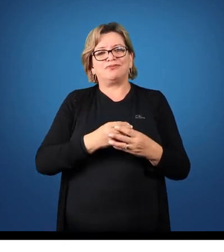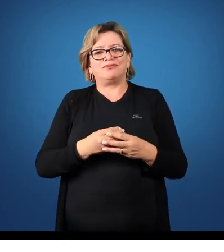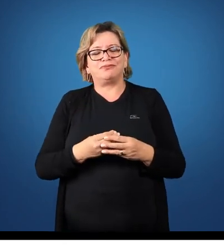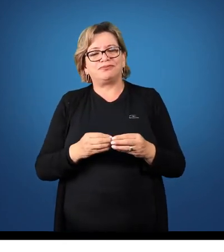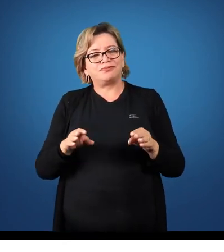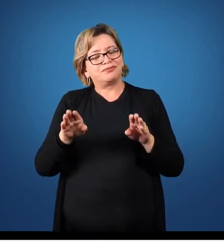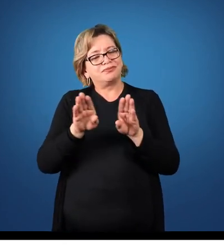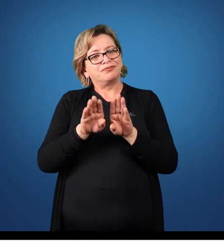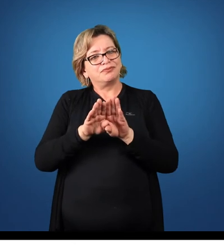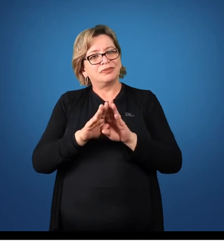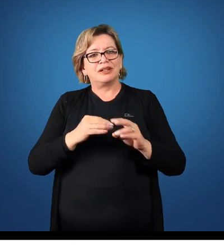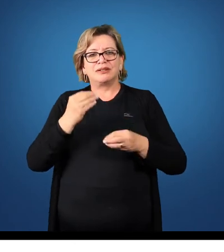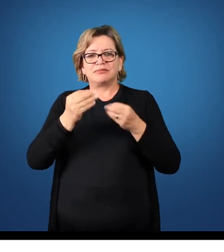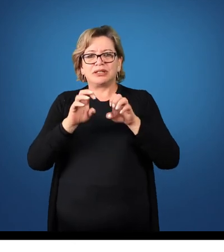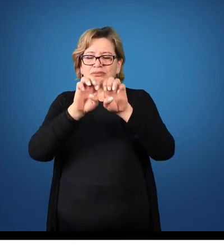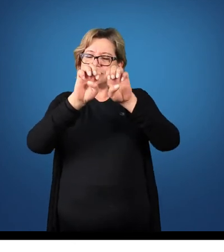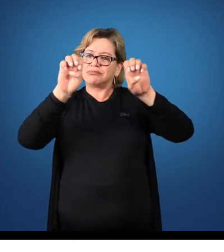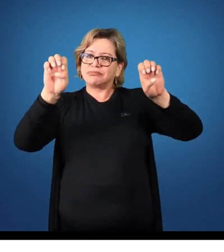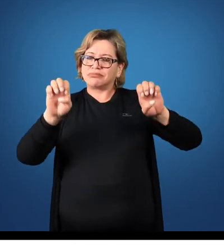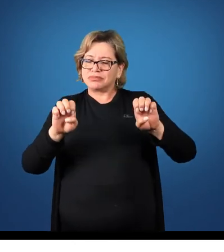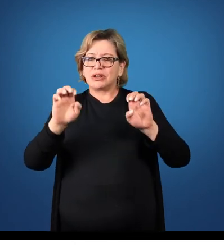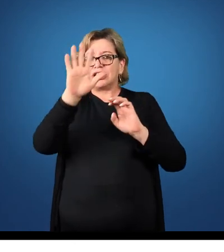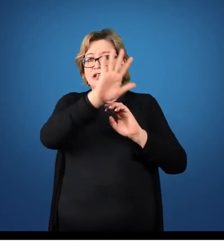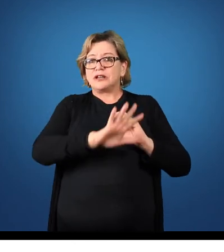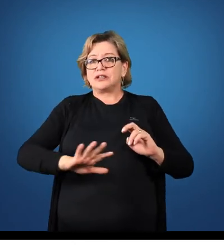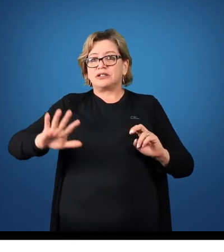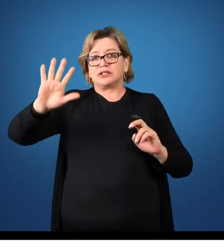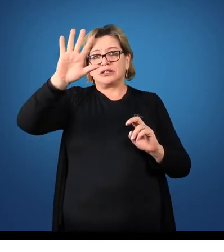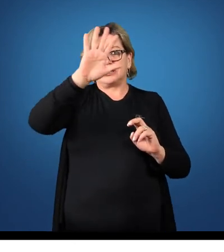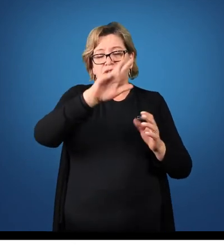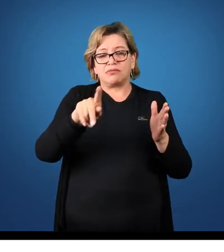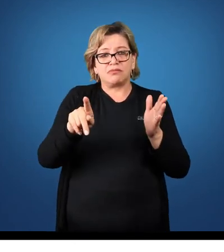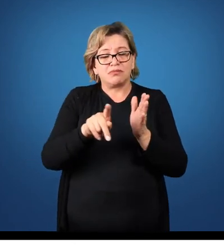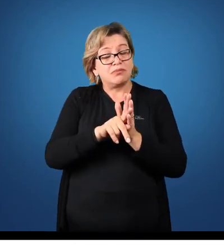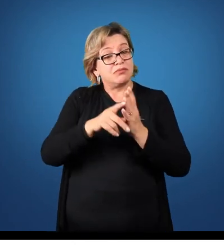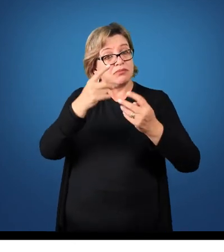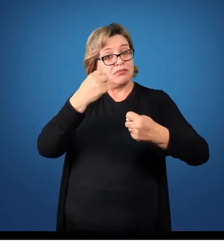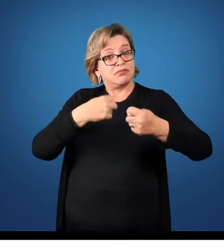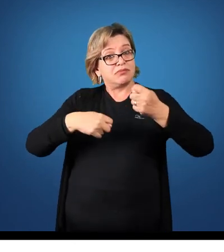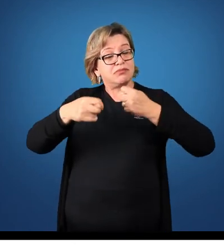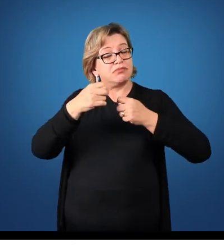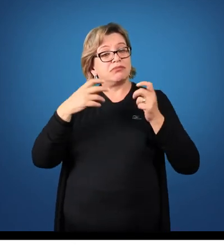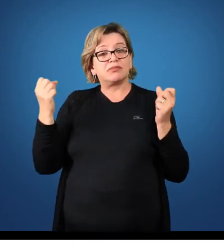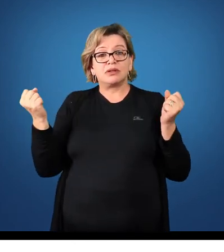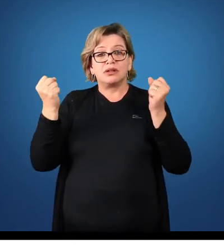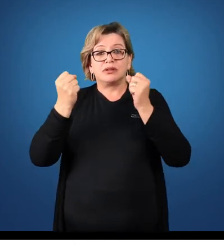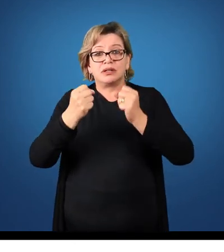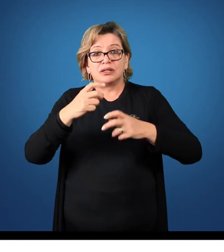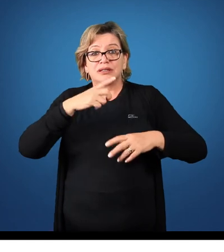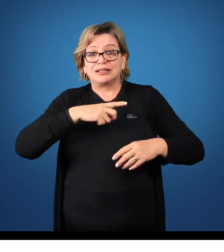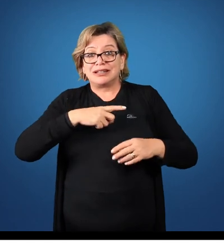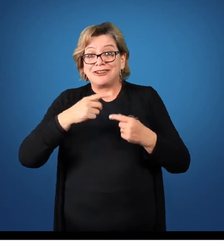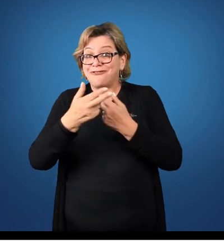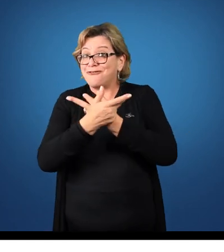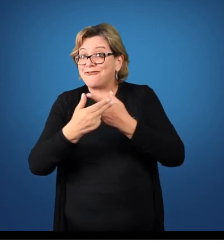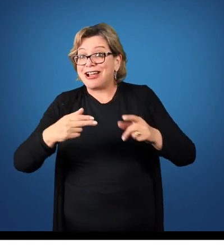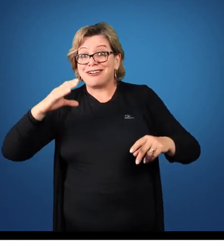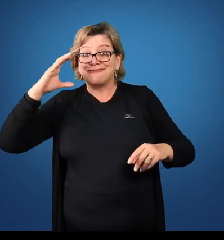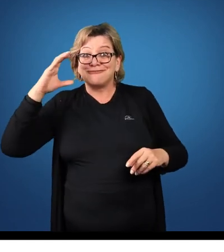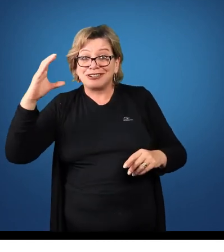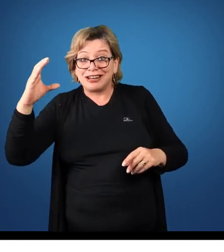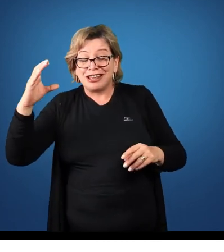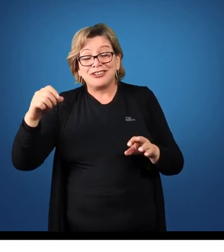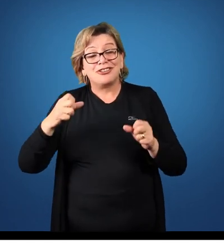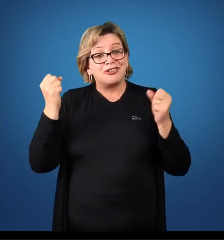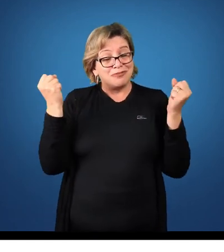Ou numa estrutura geral de um ato ou fato econômico, eu posso ter diversos créditos e